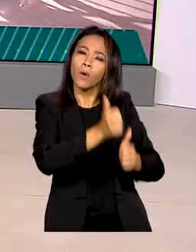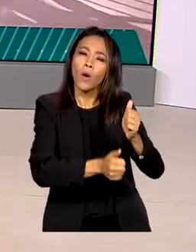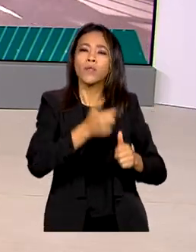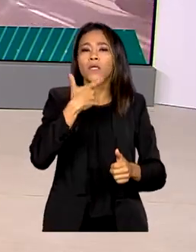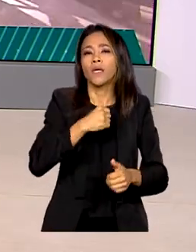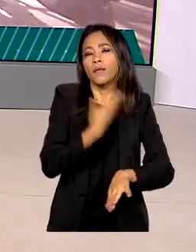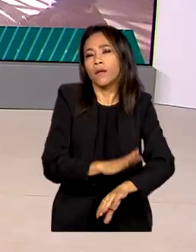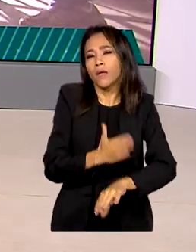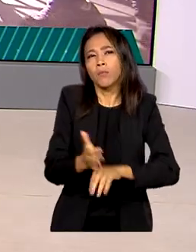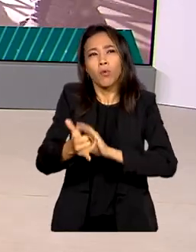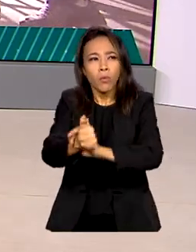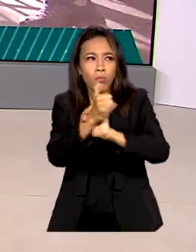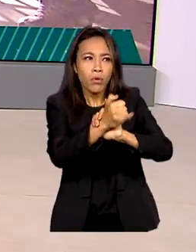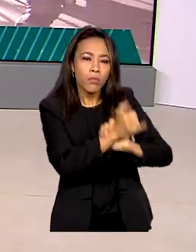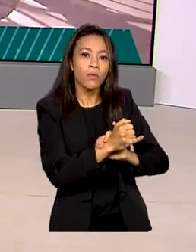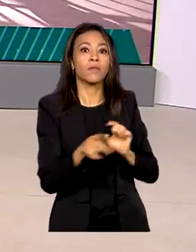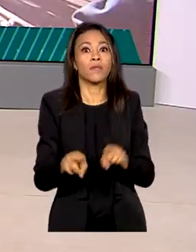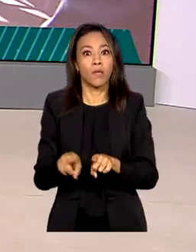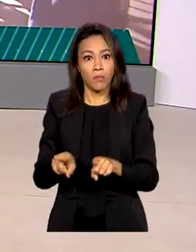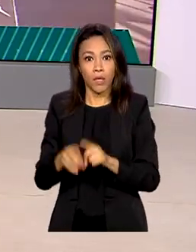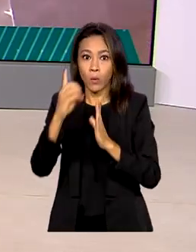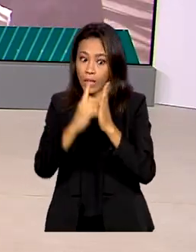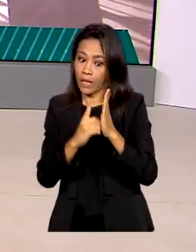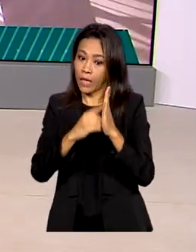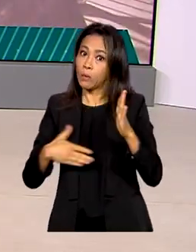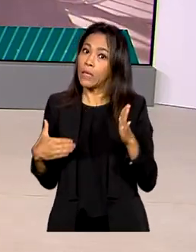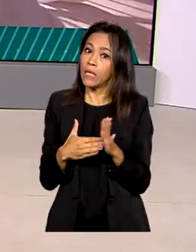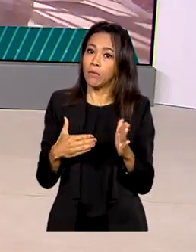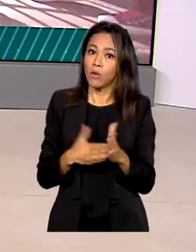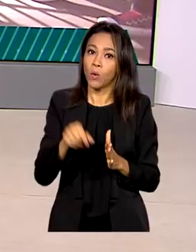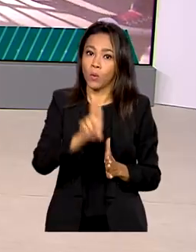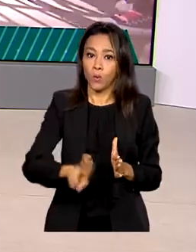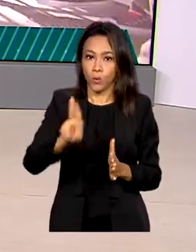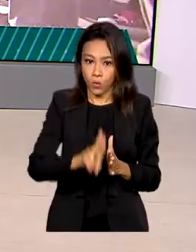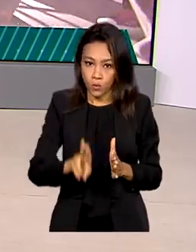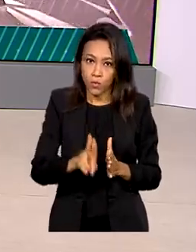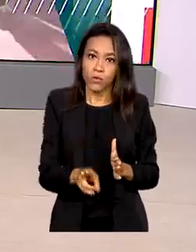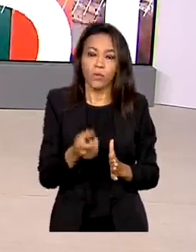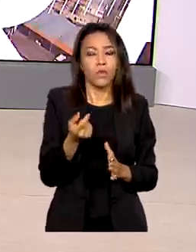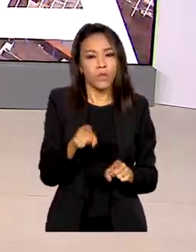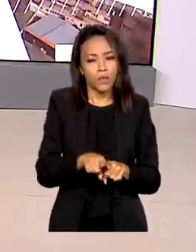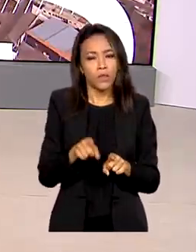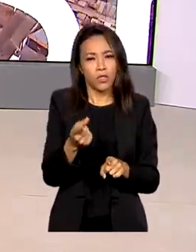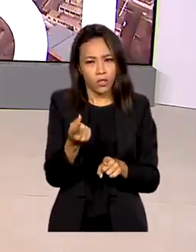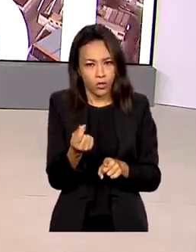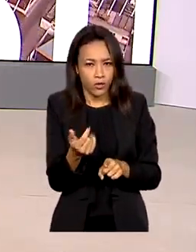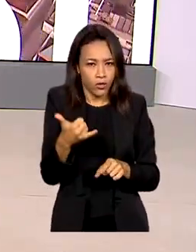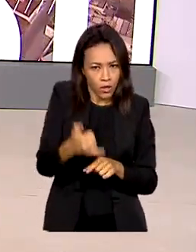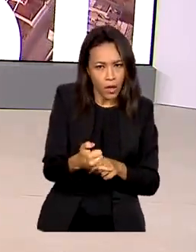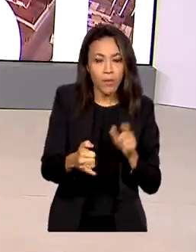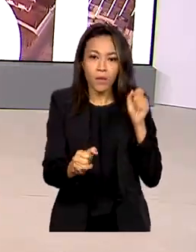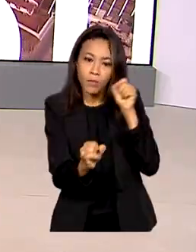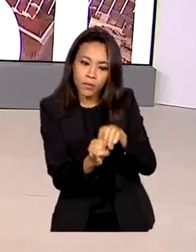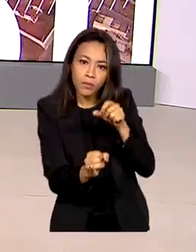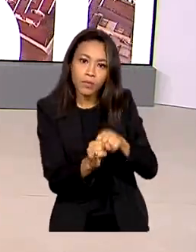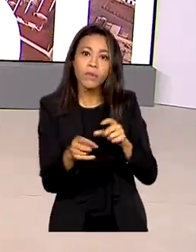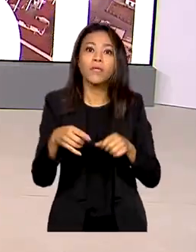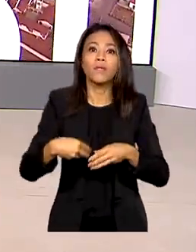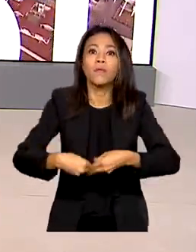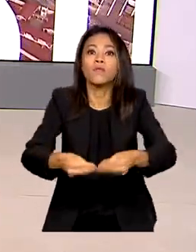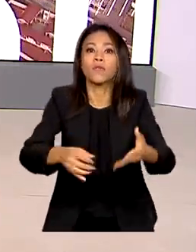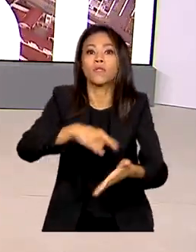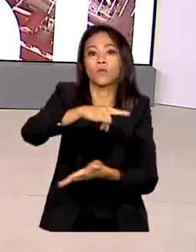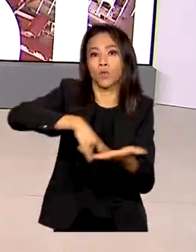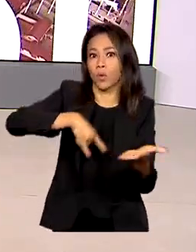também restringiu a quantidade de armas e munições de uso permitido e suspendeu as concessões de novos registros de clubes